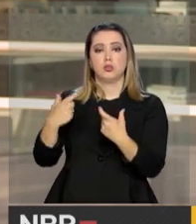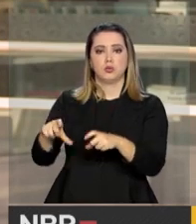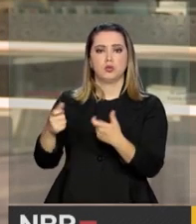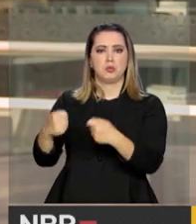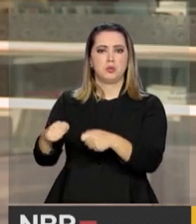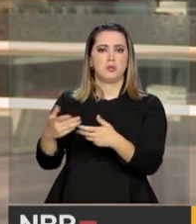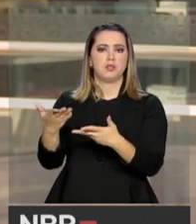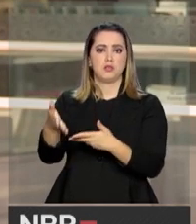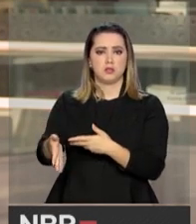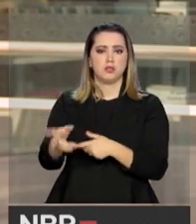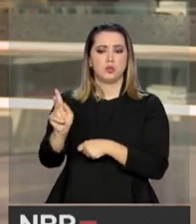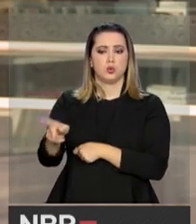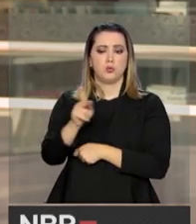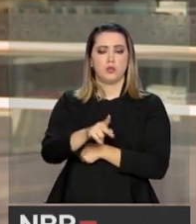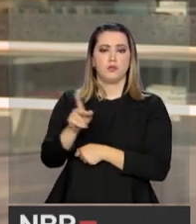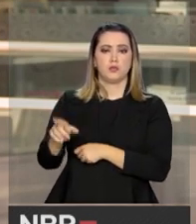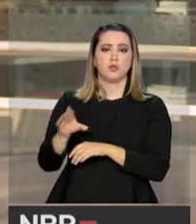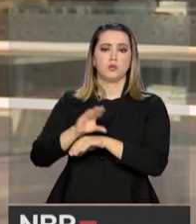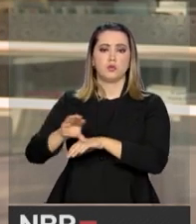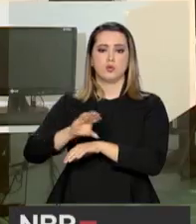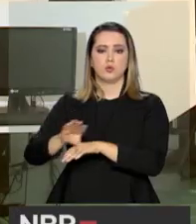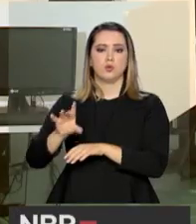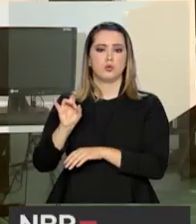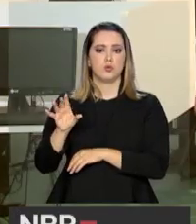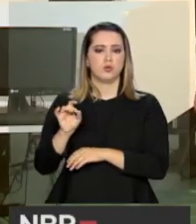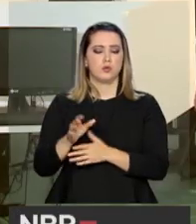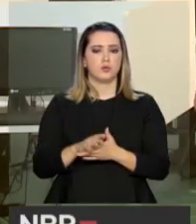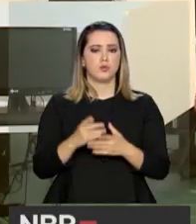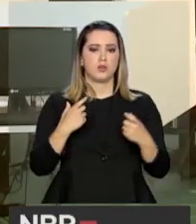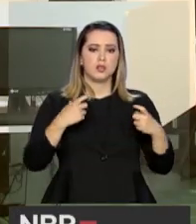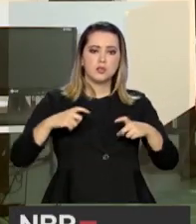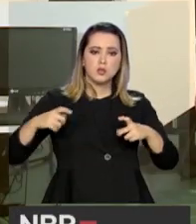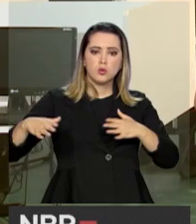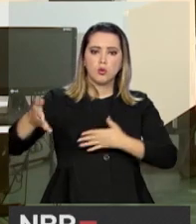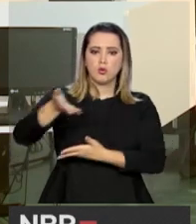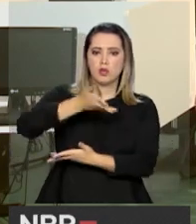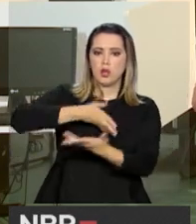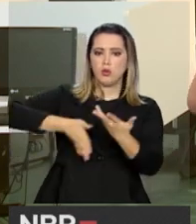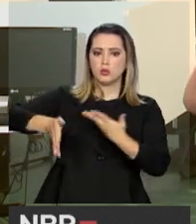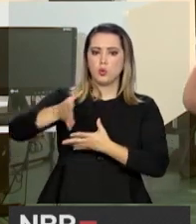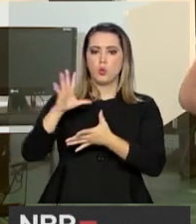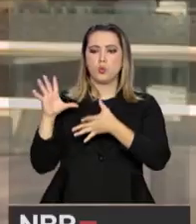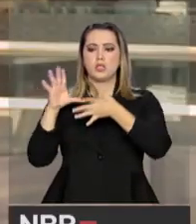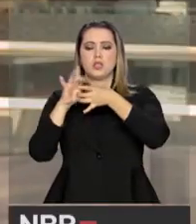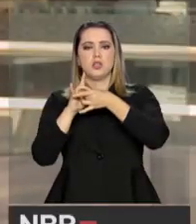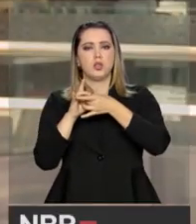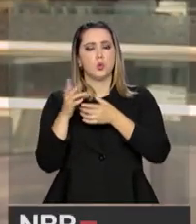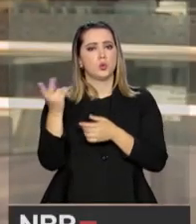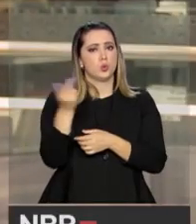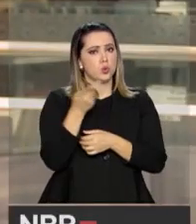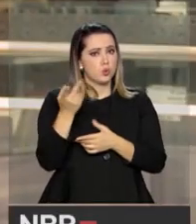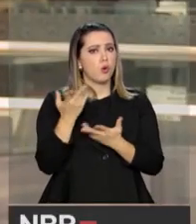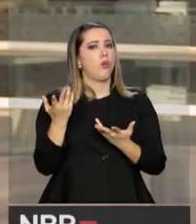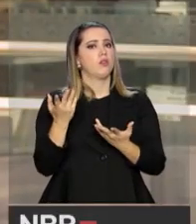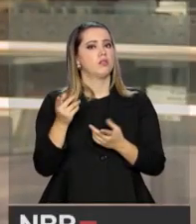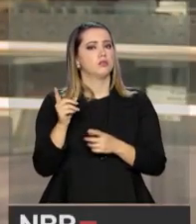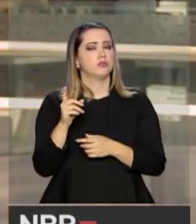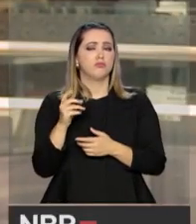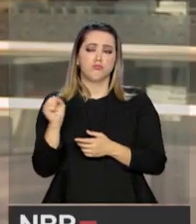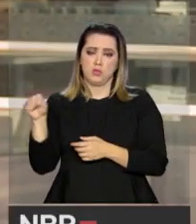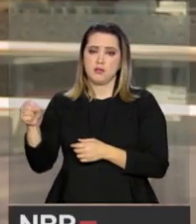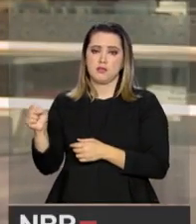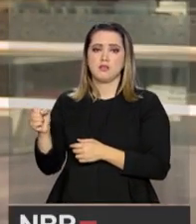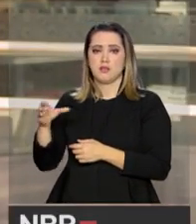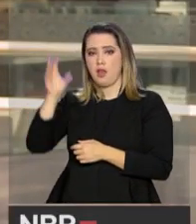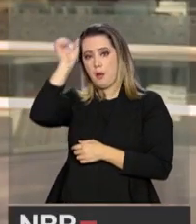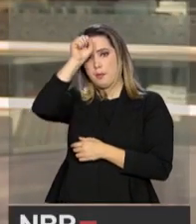do professor e do curso, somente isso. Seria um ambiente híbrido ali de aprendizagem? Ambiente híbrido, na qual o aluno